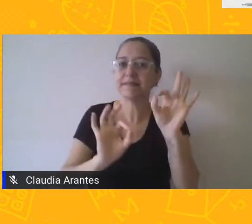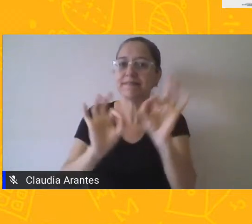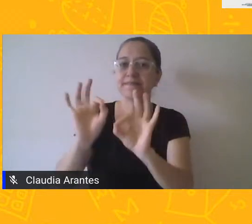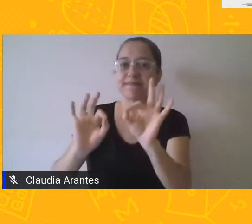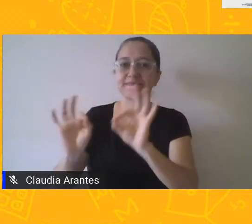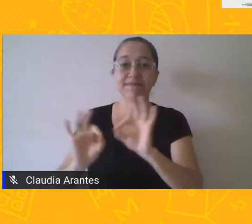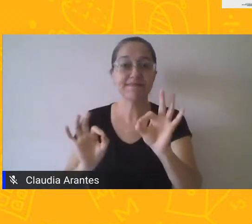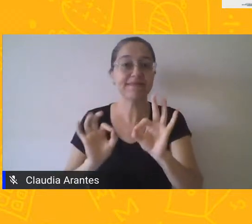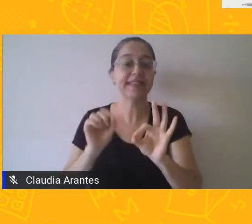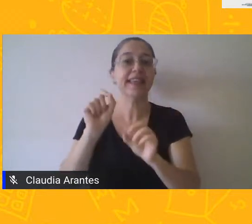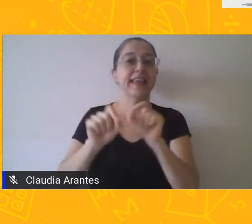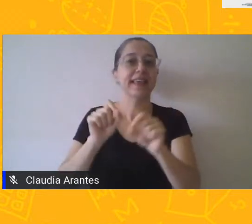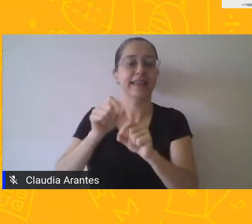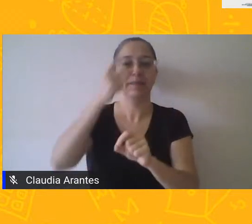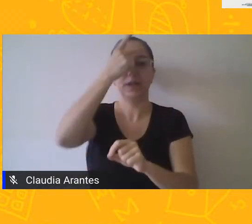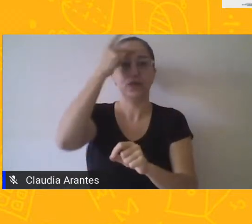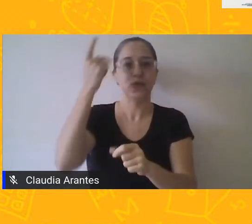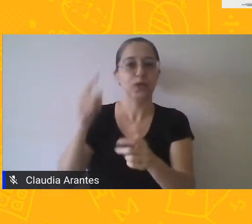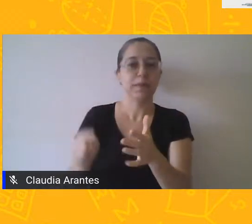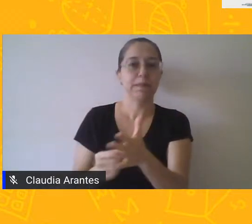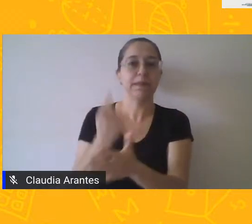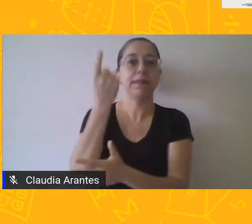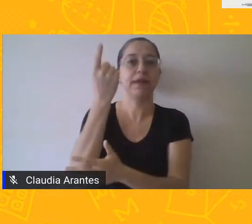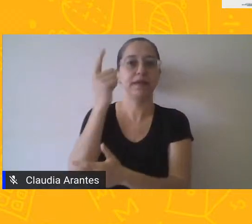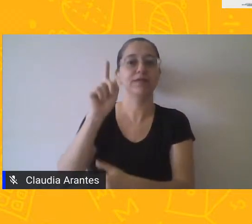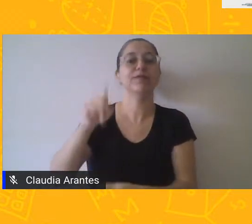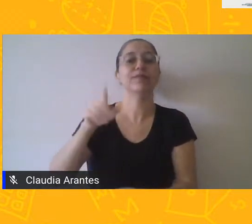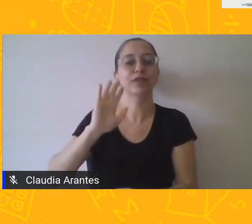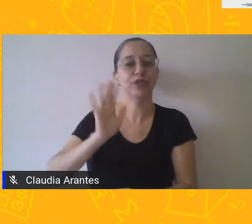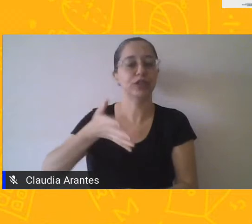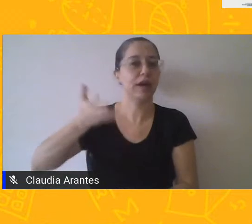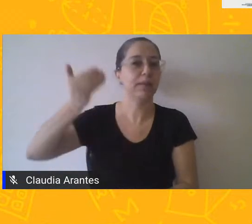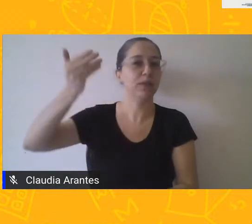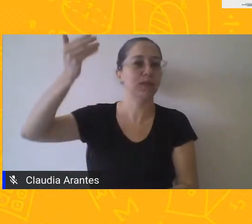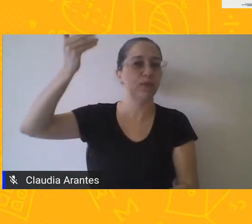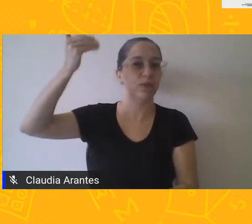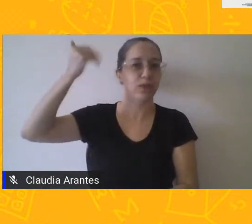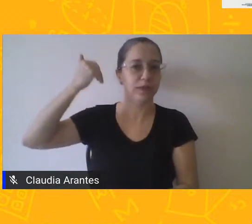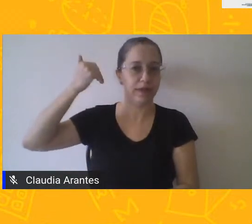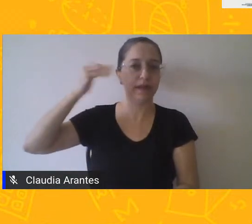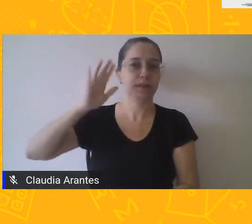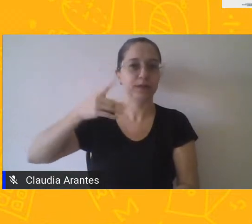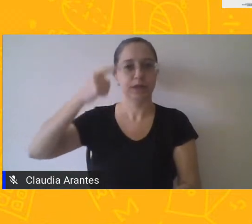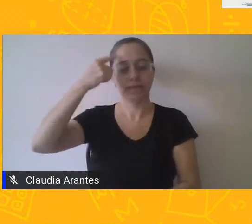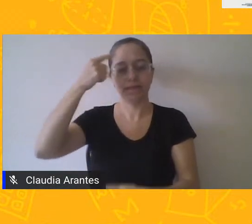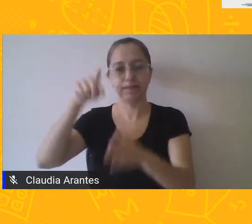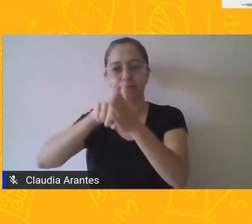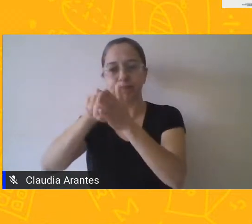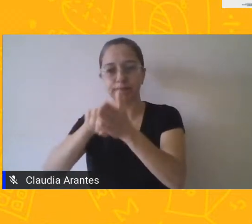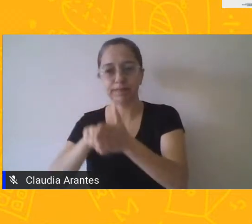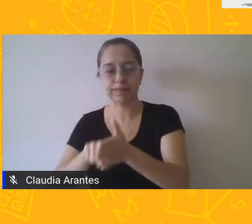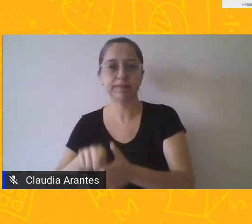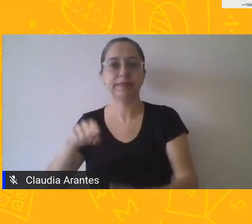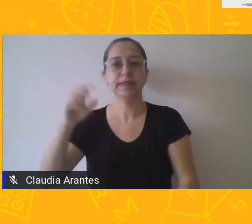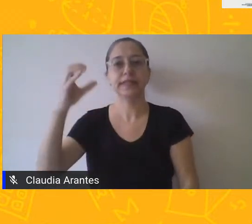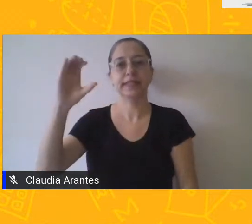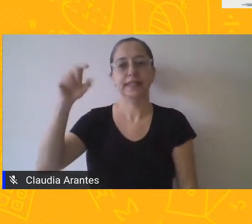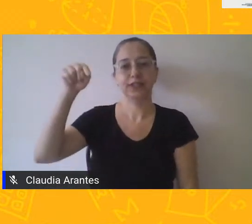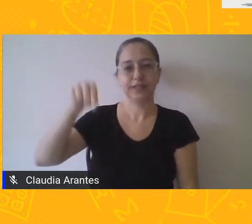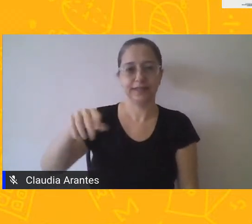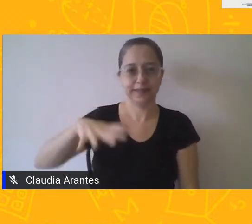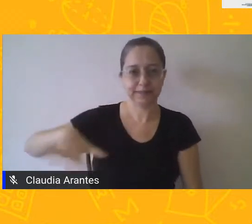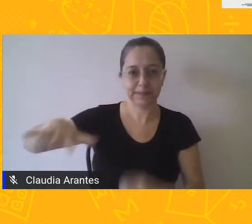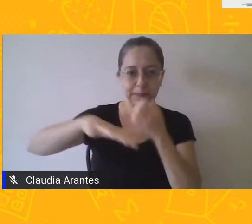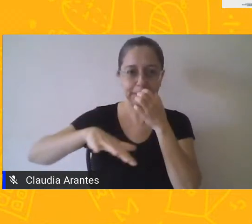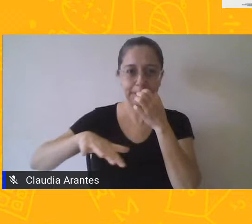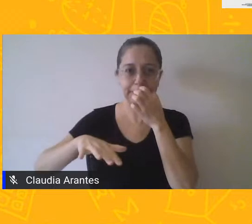cientistas, ou seja, aqueles que já falaram alguma coisa sobre isso. Então, eu quero falar do